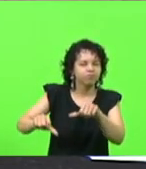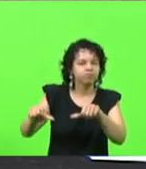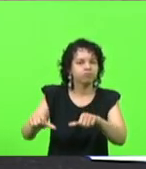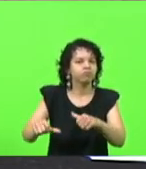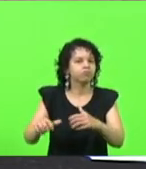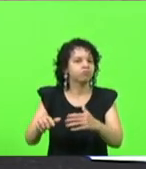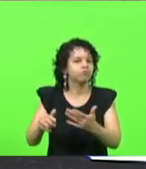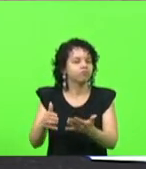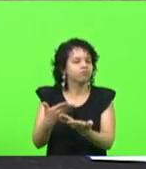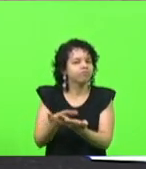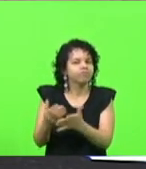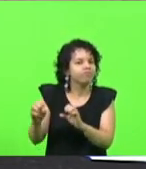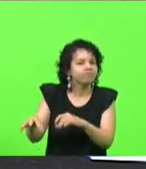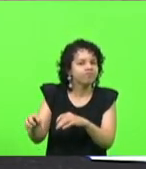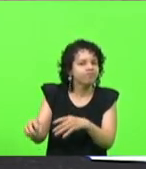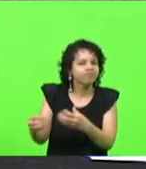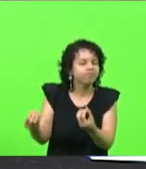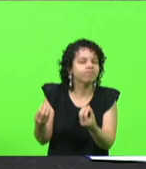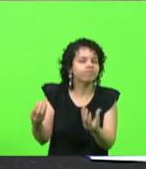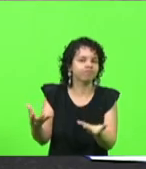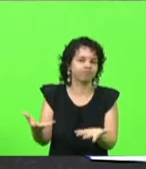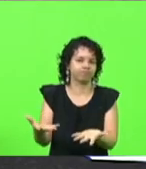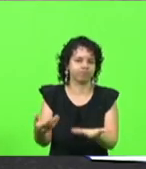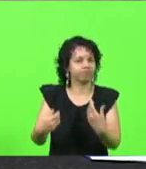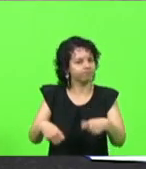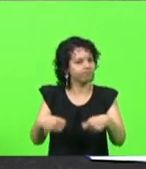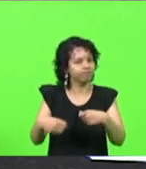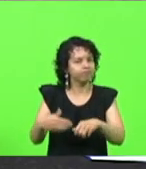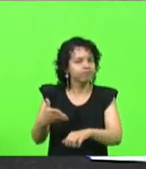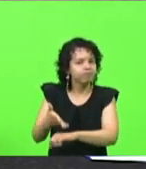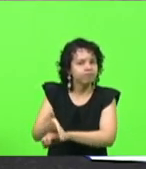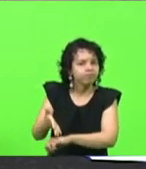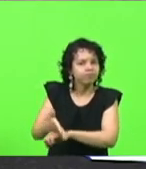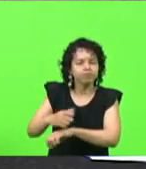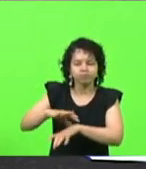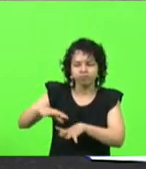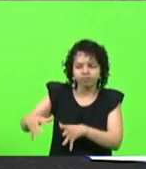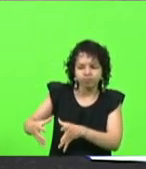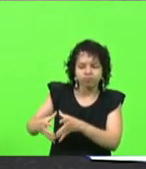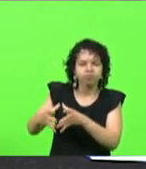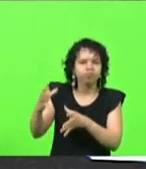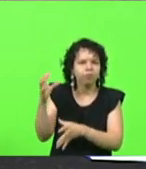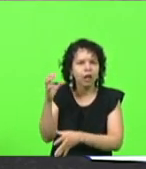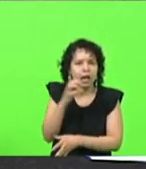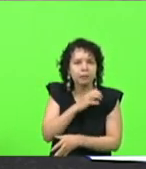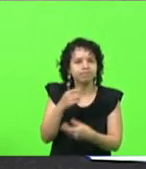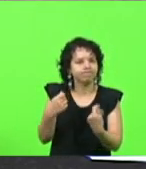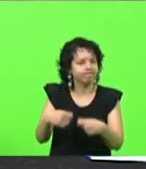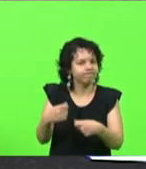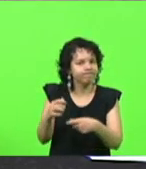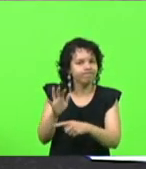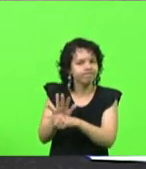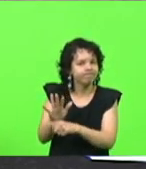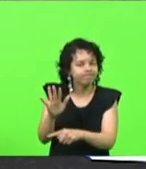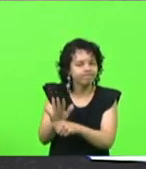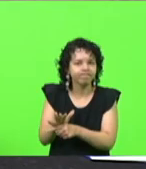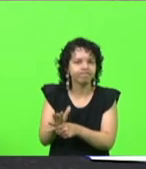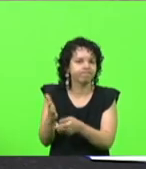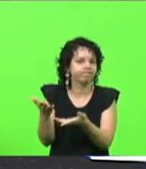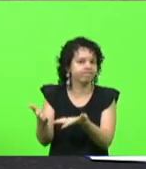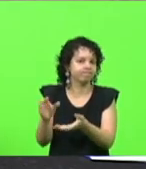haja, efetivamente, uma ação conjunta, rápida, ágil, em prol da educação,